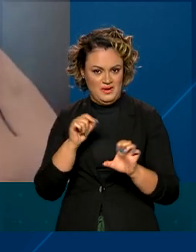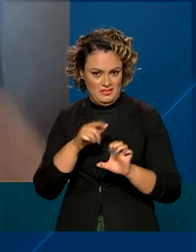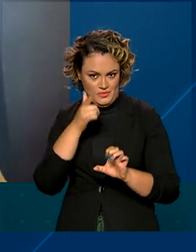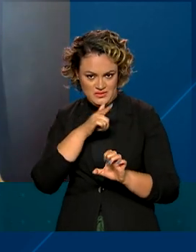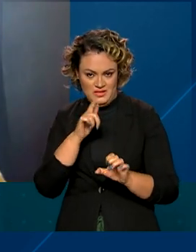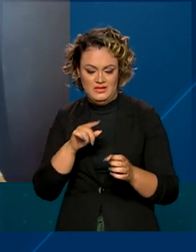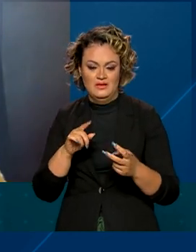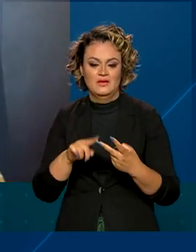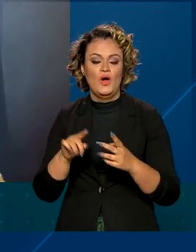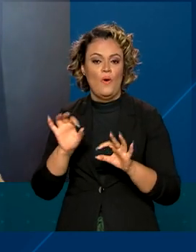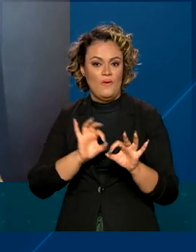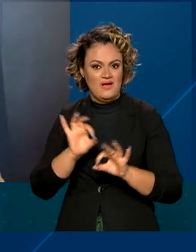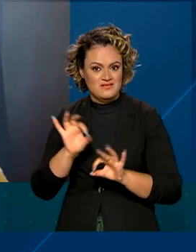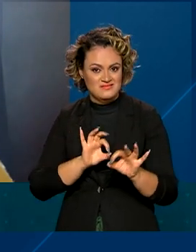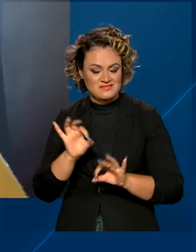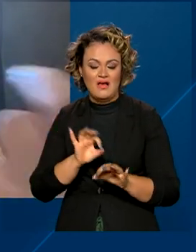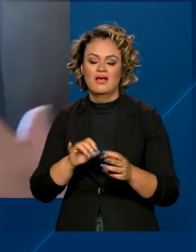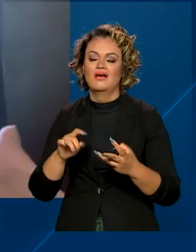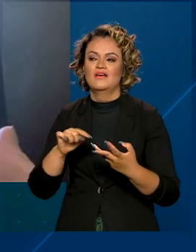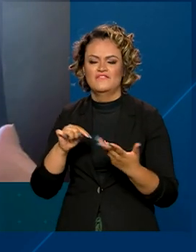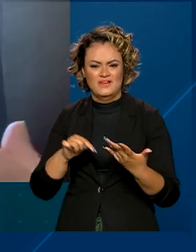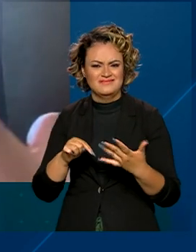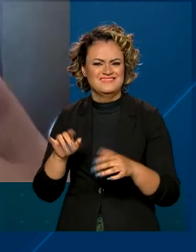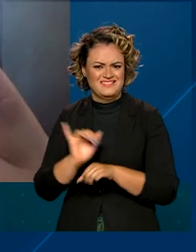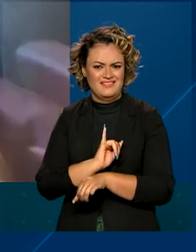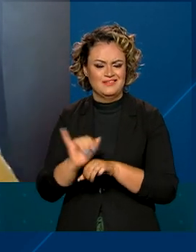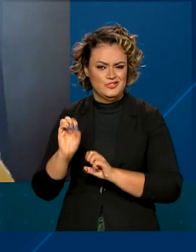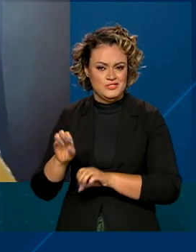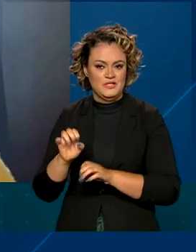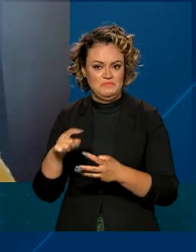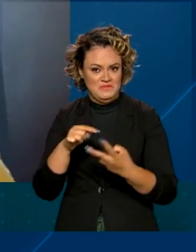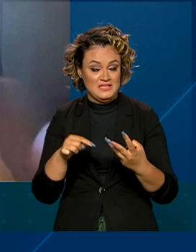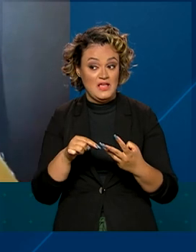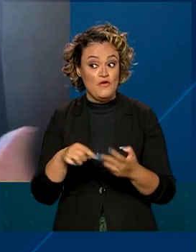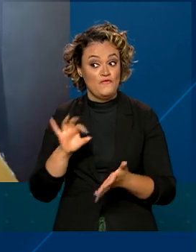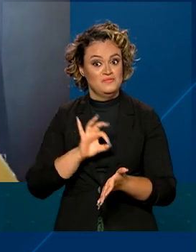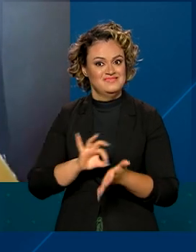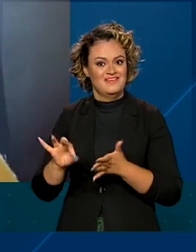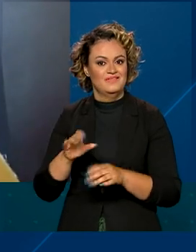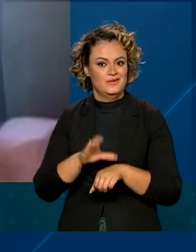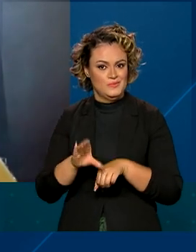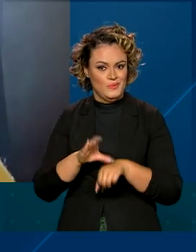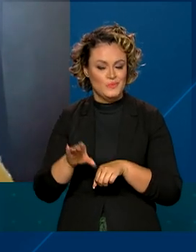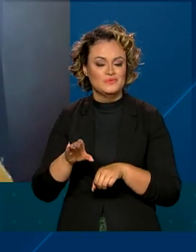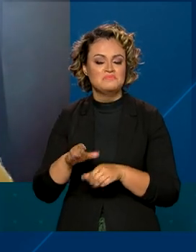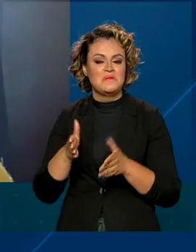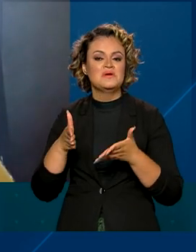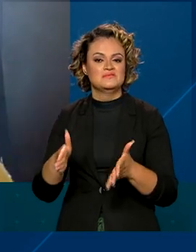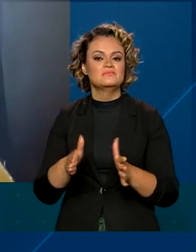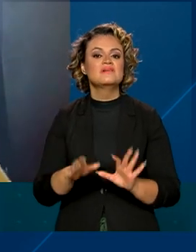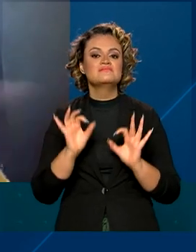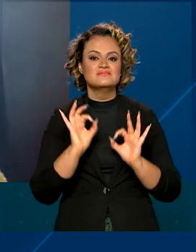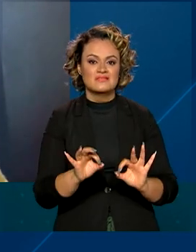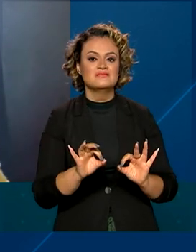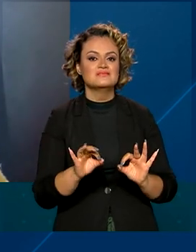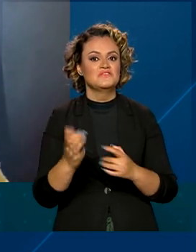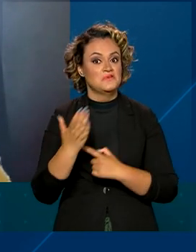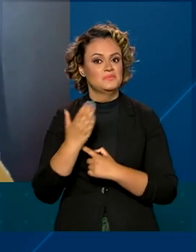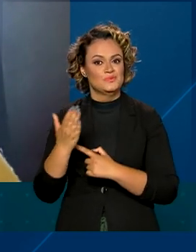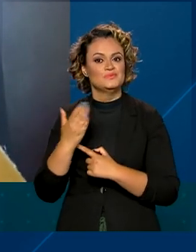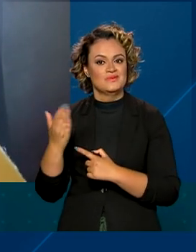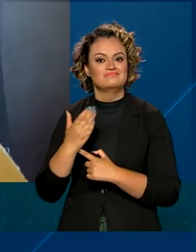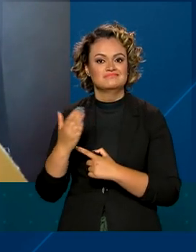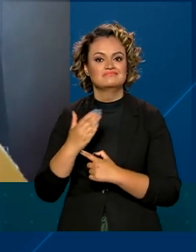sucesso e organizar seu negócio. Então, eu vou me inscrever para poder participar, porque eu tenho certeza que isso tem muito a